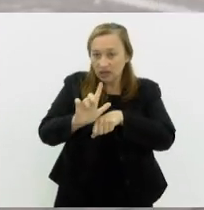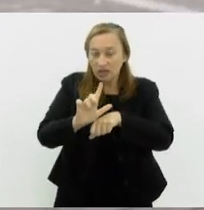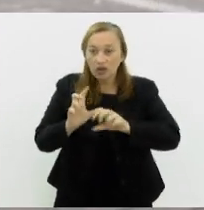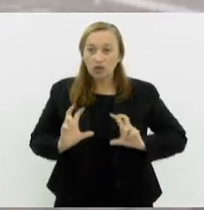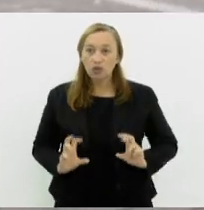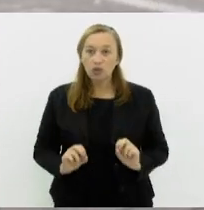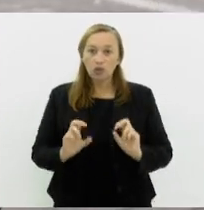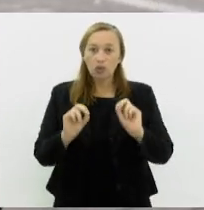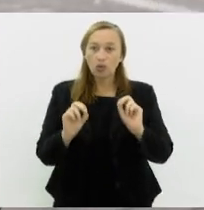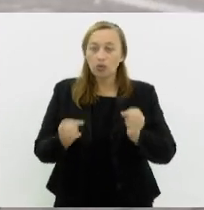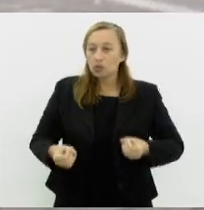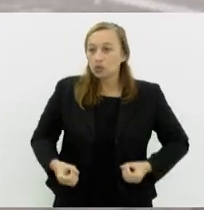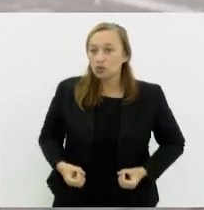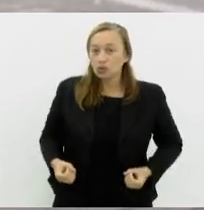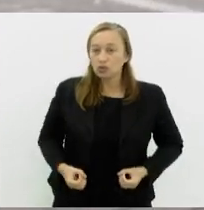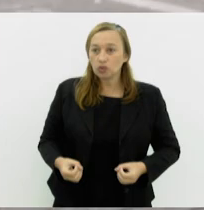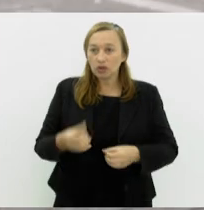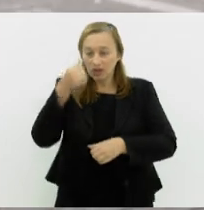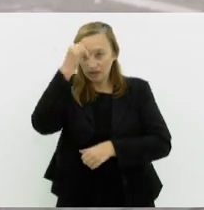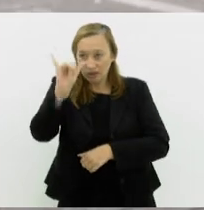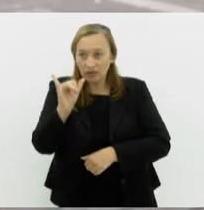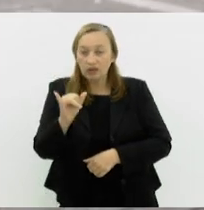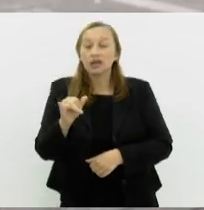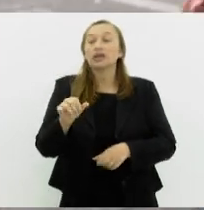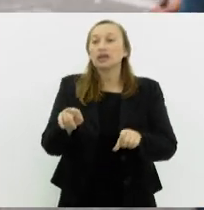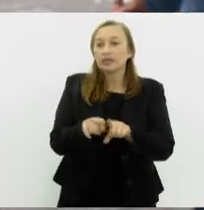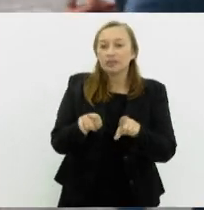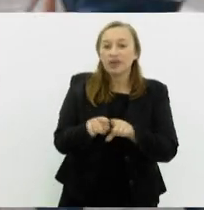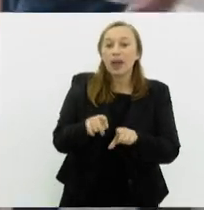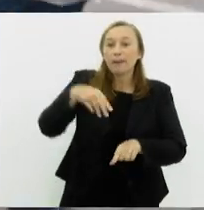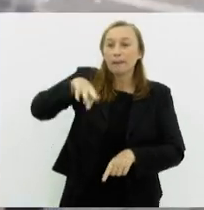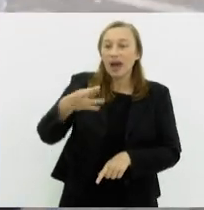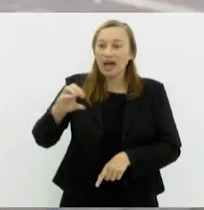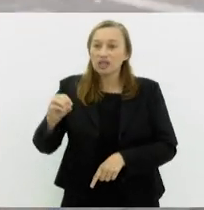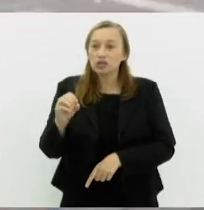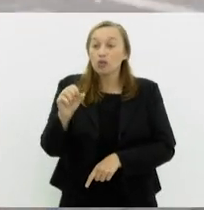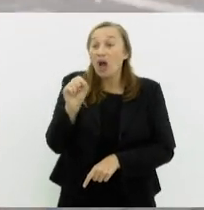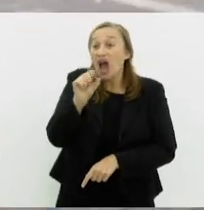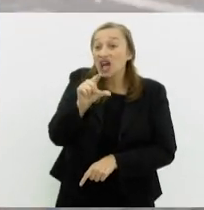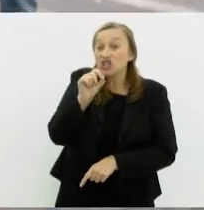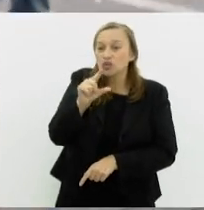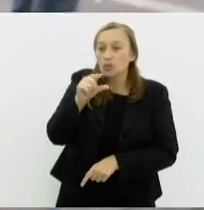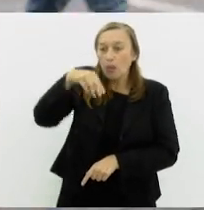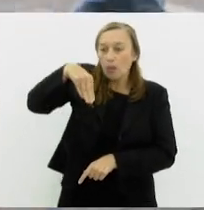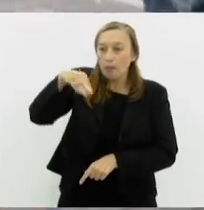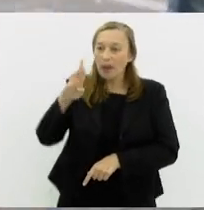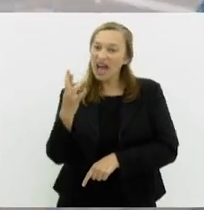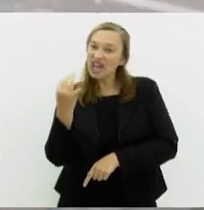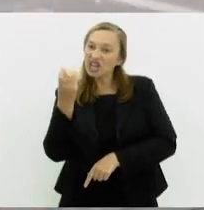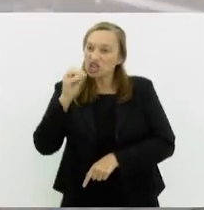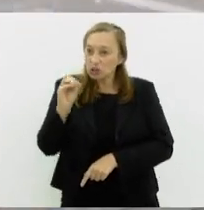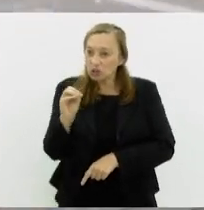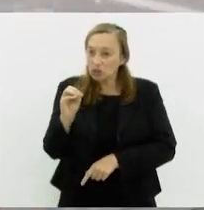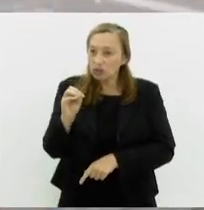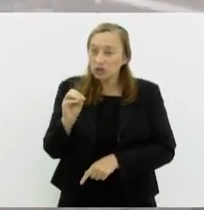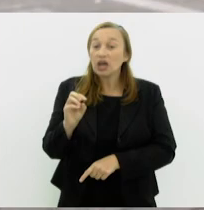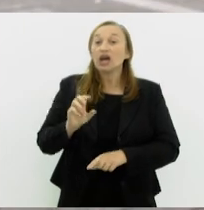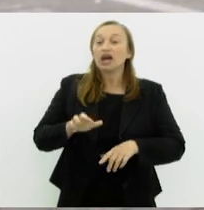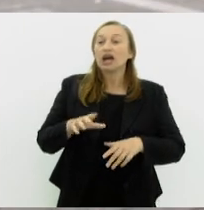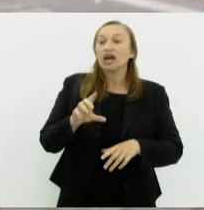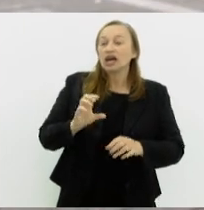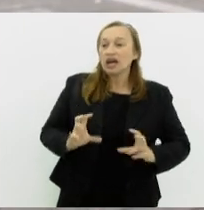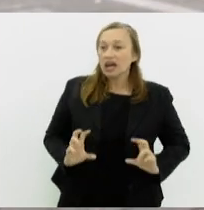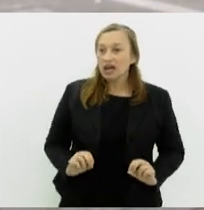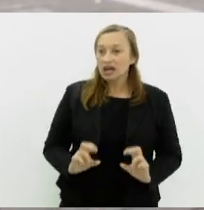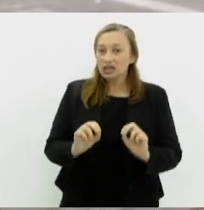colo de útero. O março azul marinho, relacionado à prevenção do câncer de colo retal. E